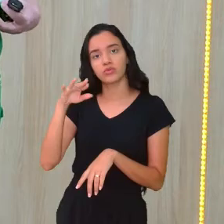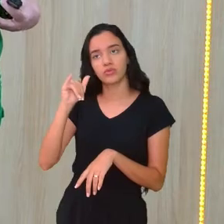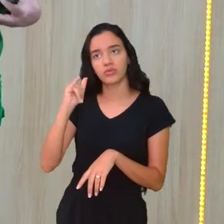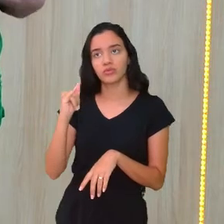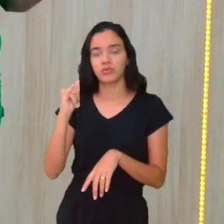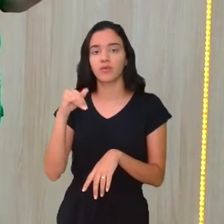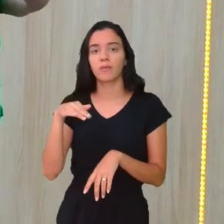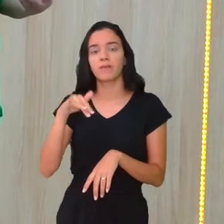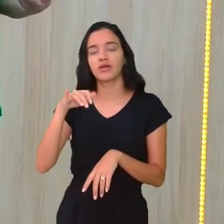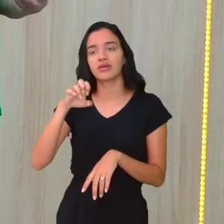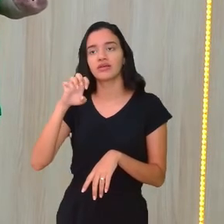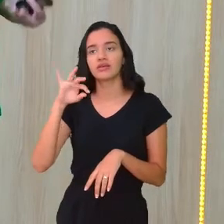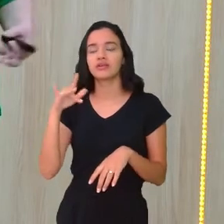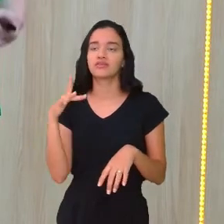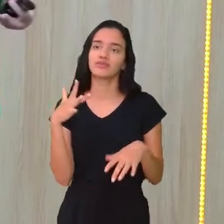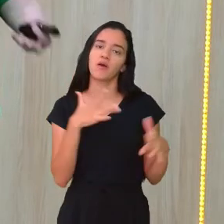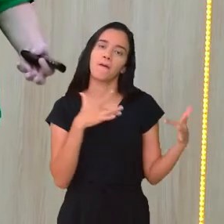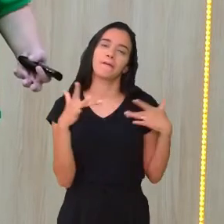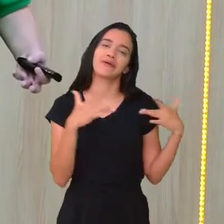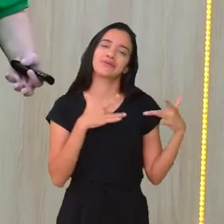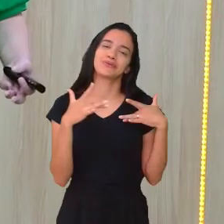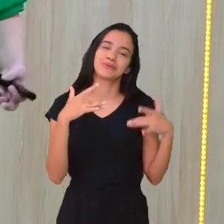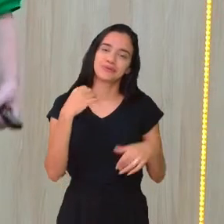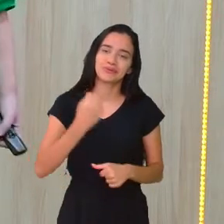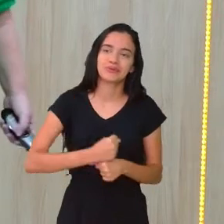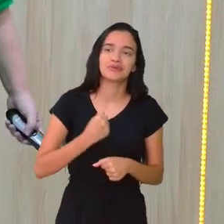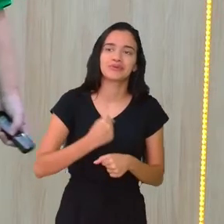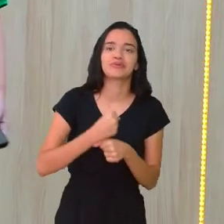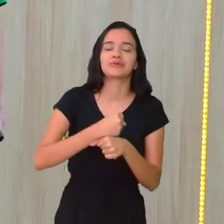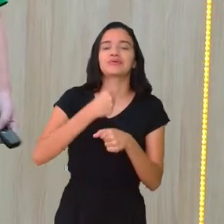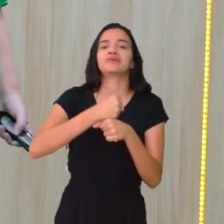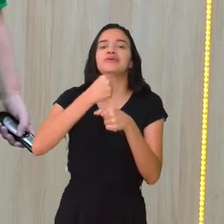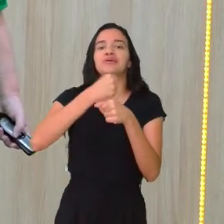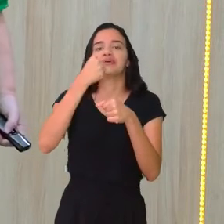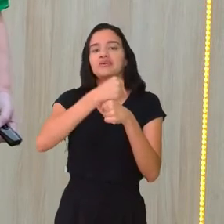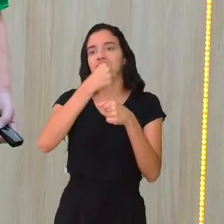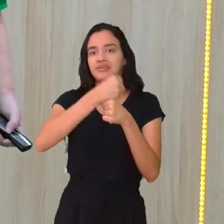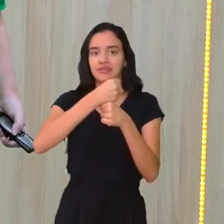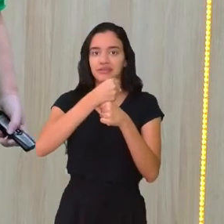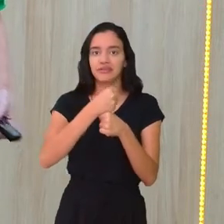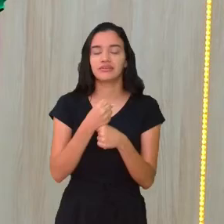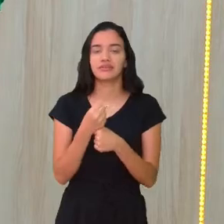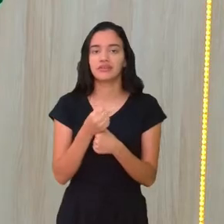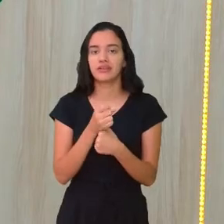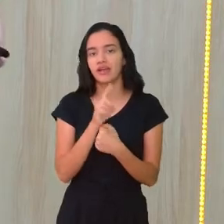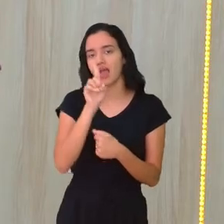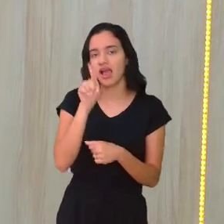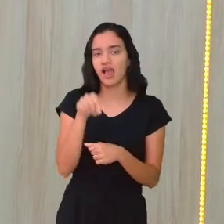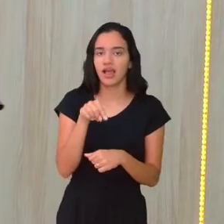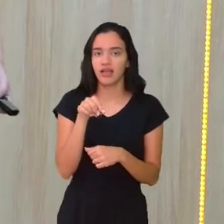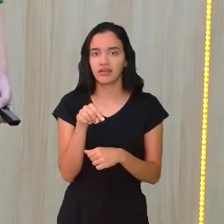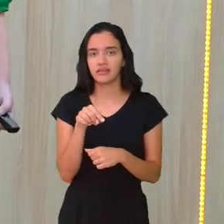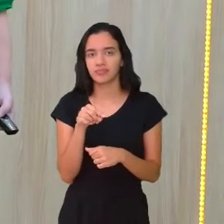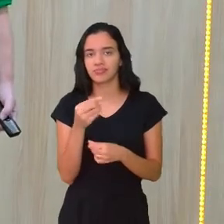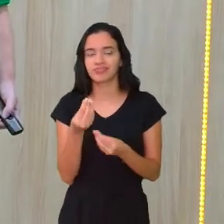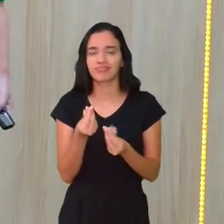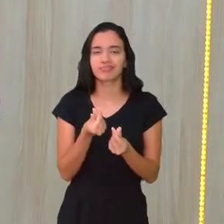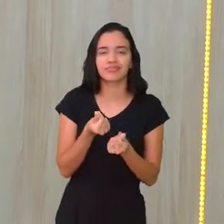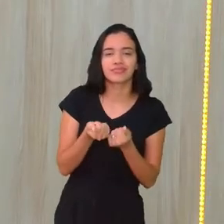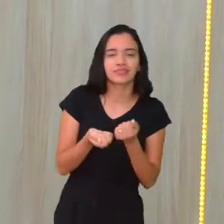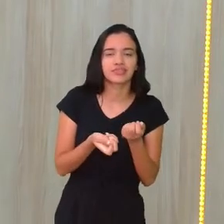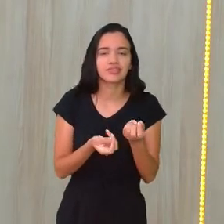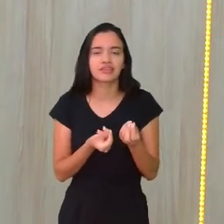foi um apaixonado que construiu, é considerado um das